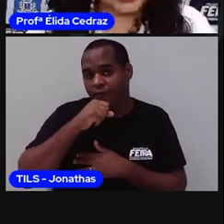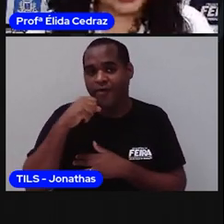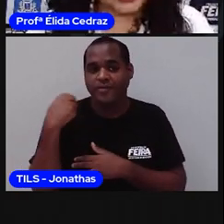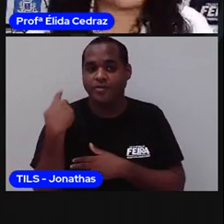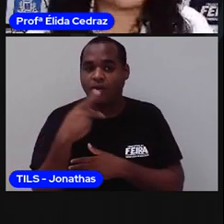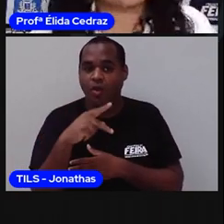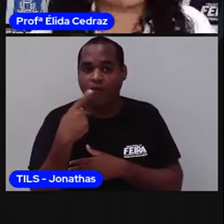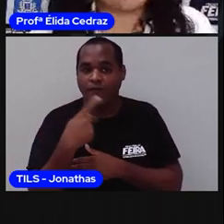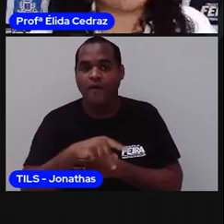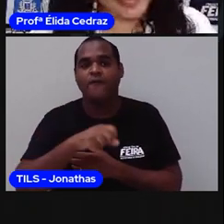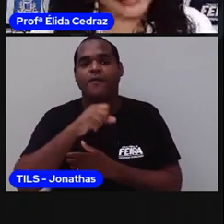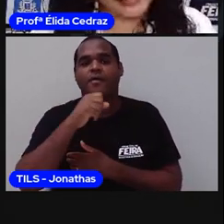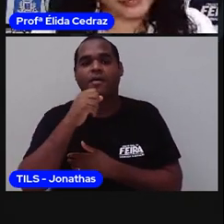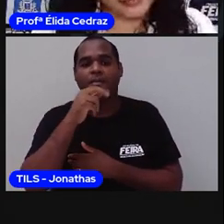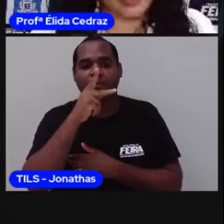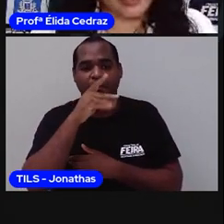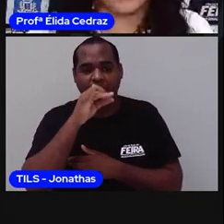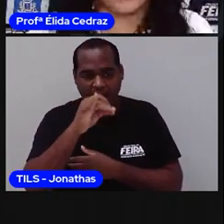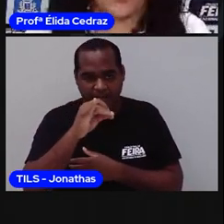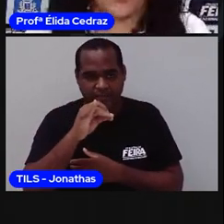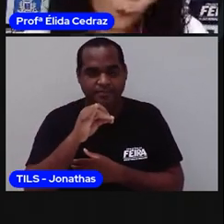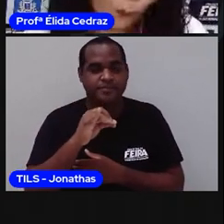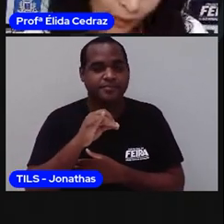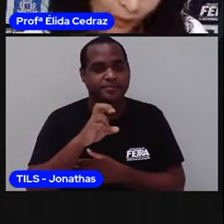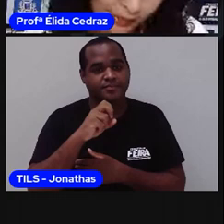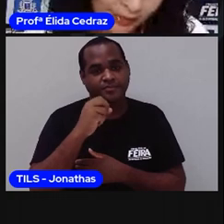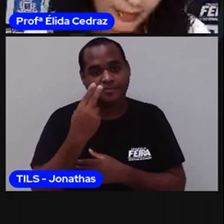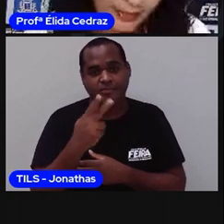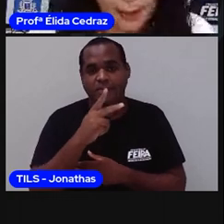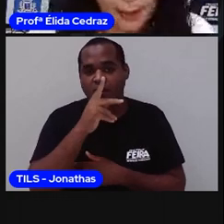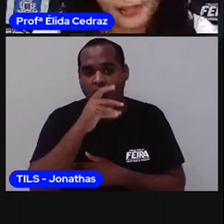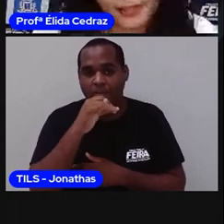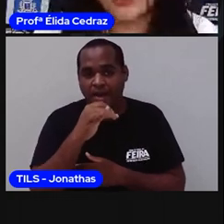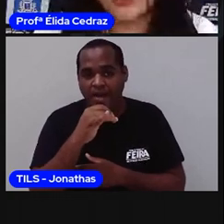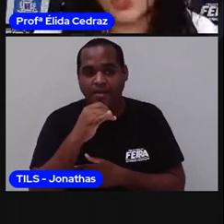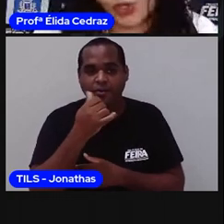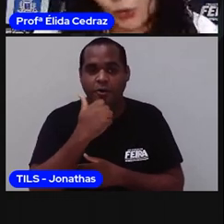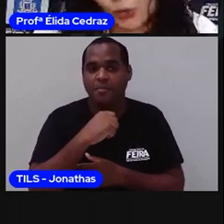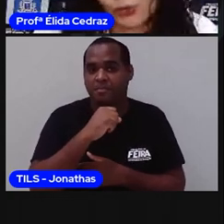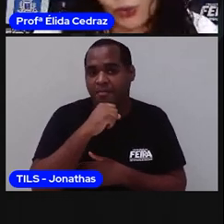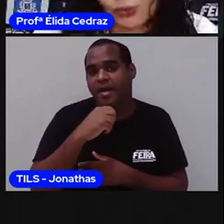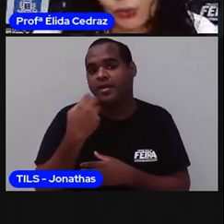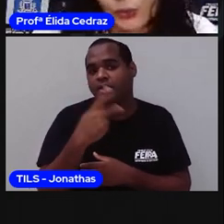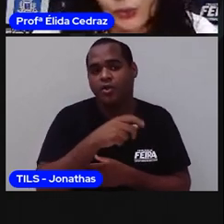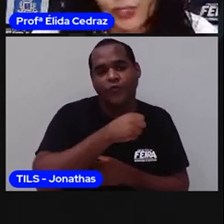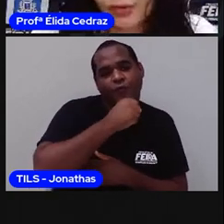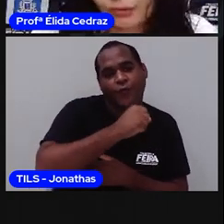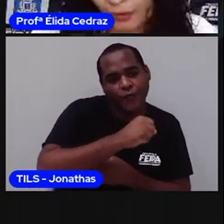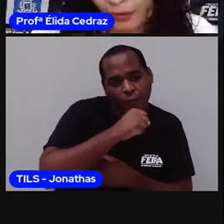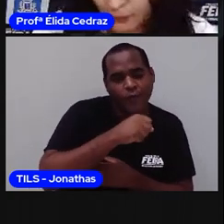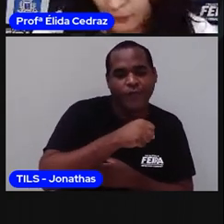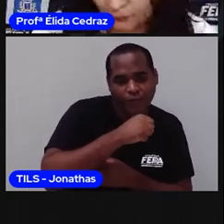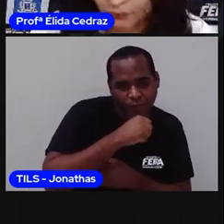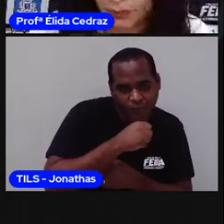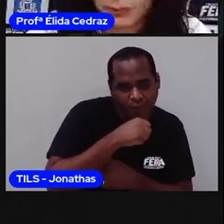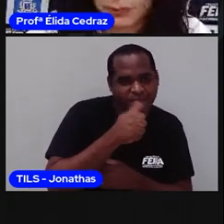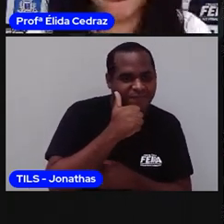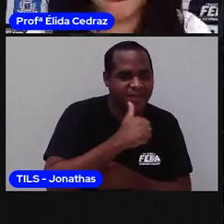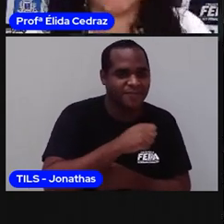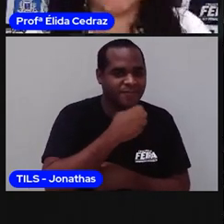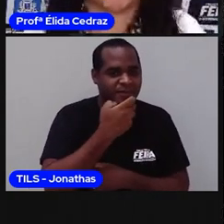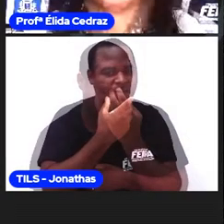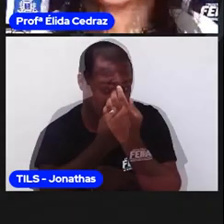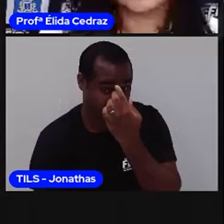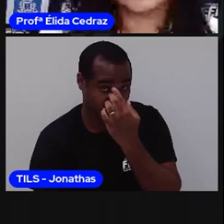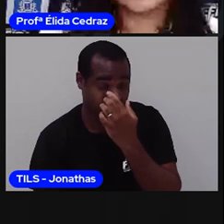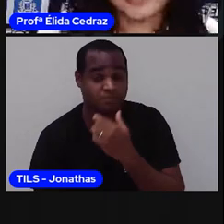nossos pais. Ou o pai e a mãe dos nossos vovôs e vovós. Vamos lá.